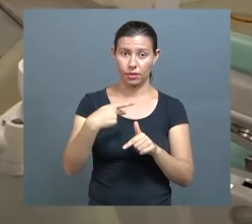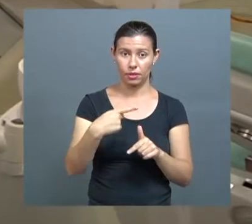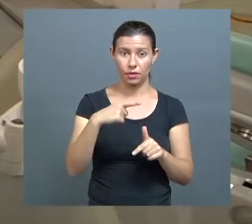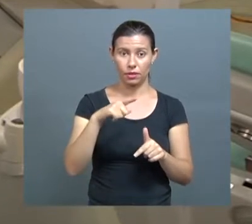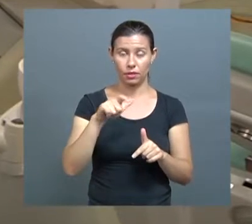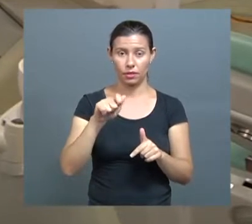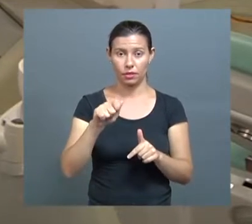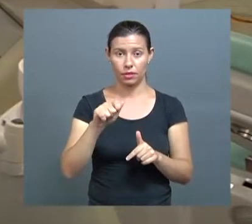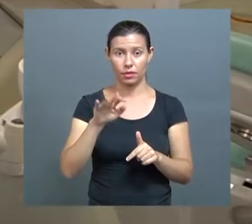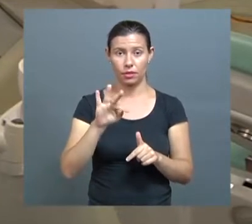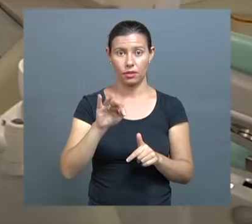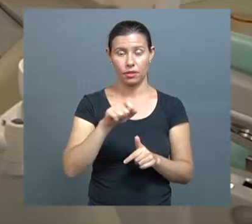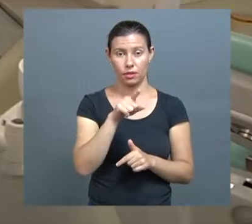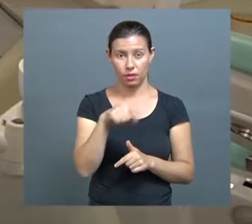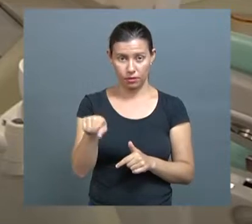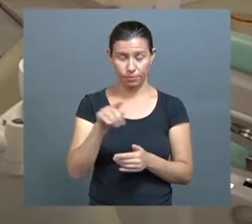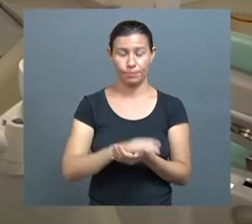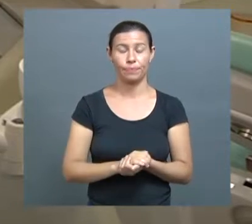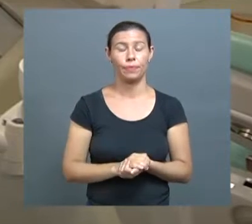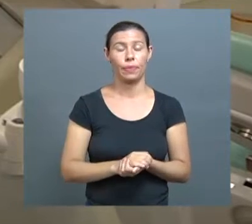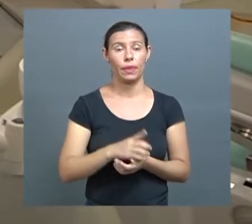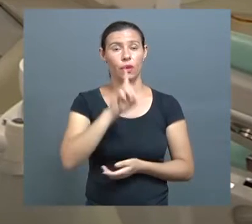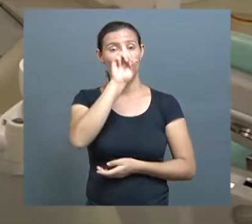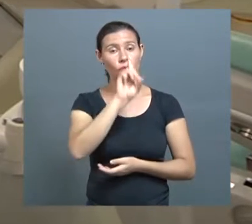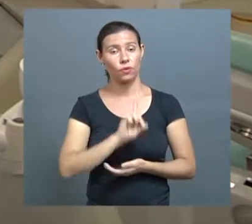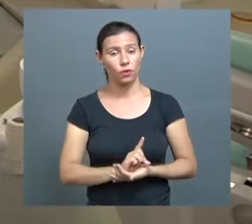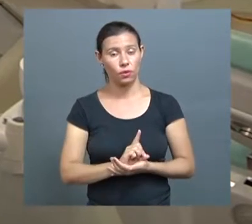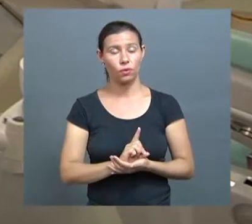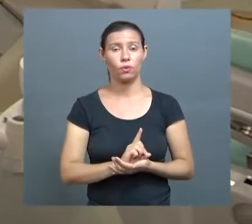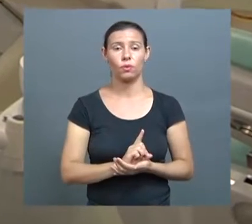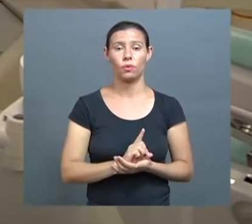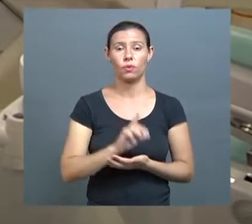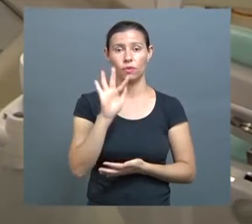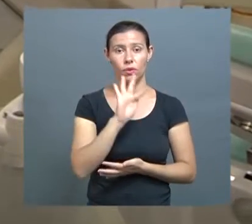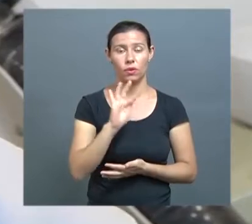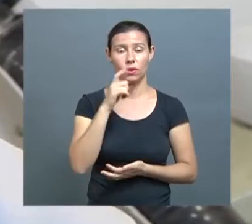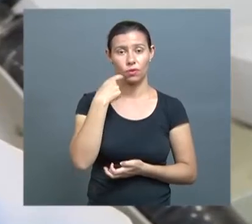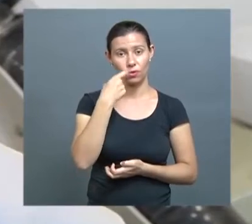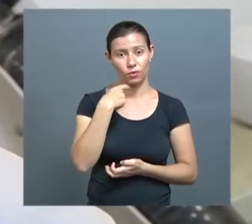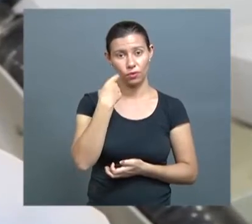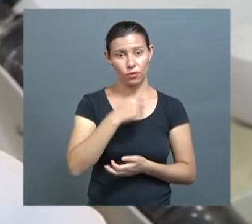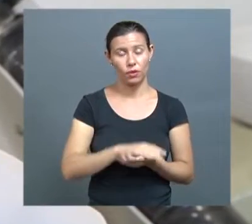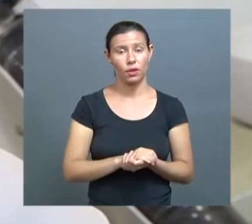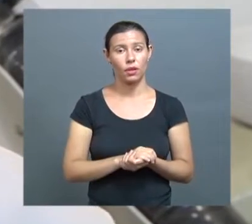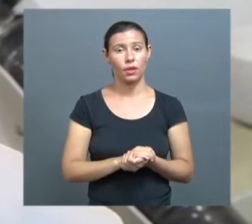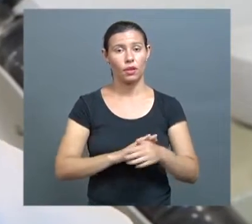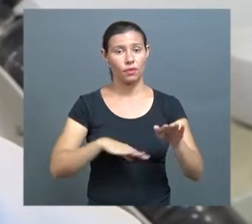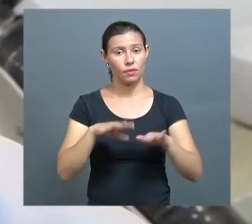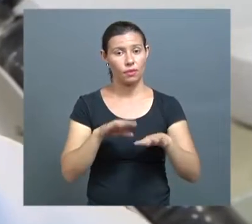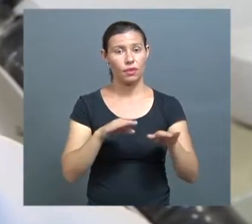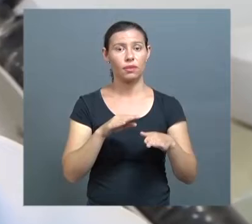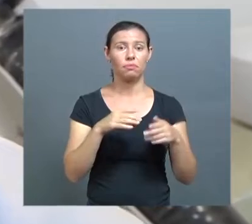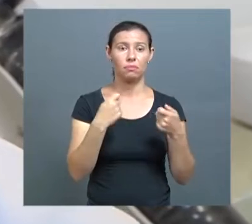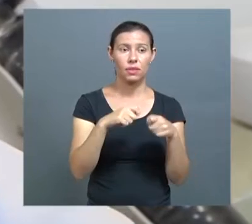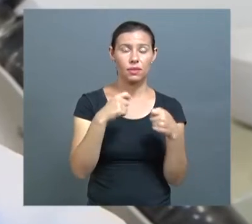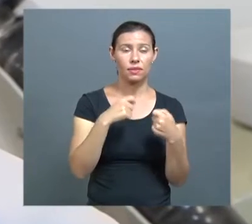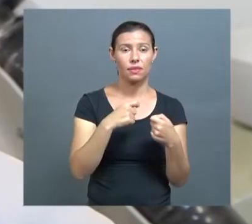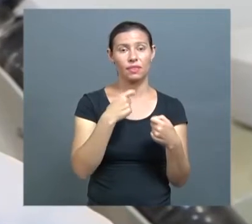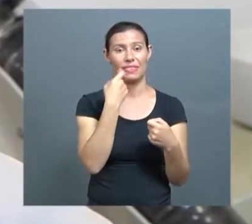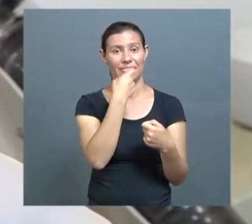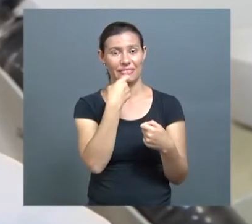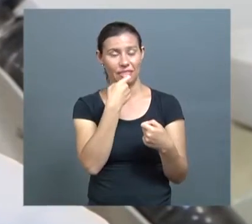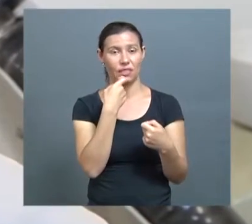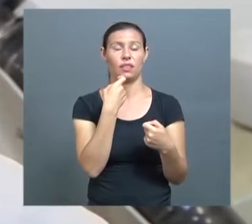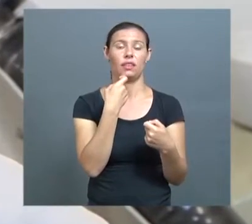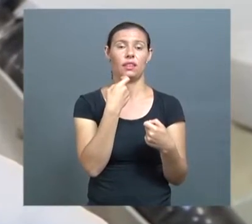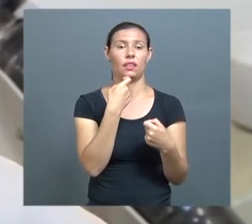diretor da Faculdade de Odontologia explica que o pronto-socorro não está atendendo as pequenas emergências. Por isso, o prejuízo para a